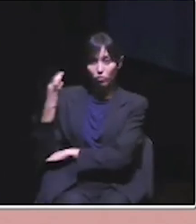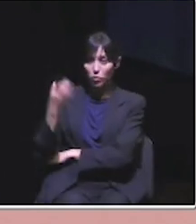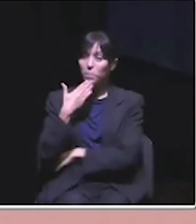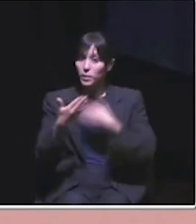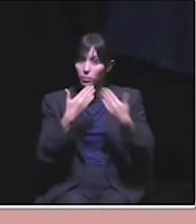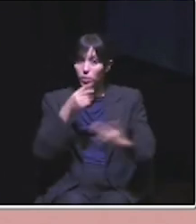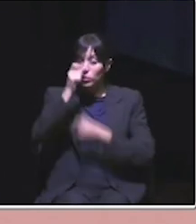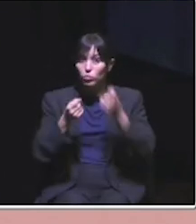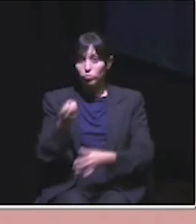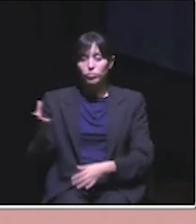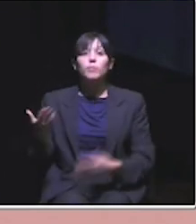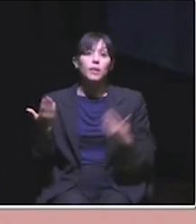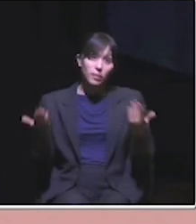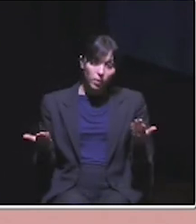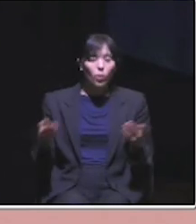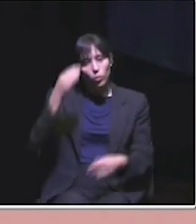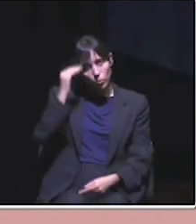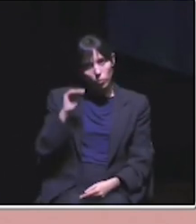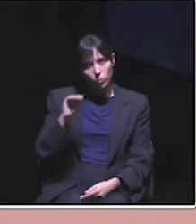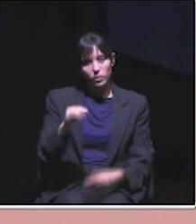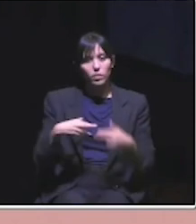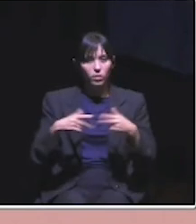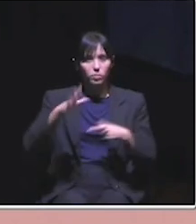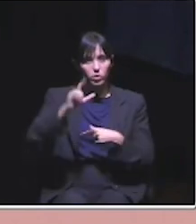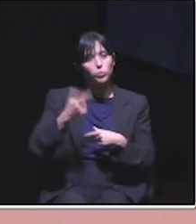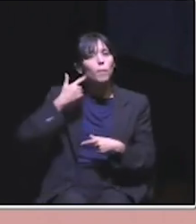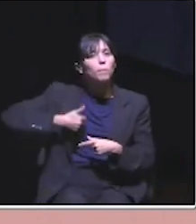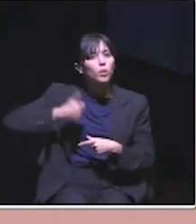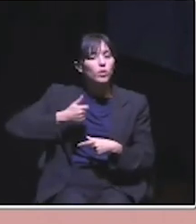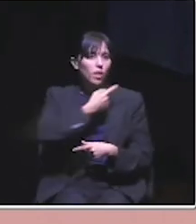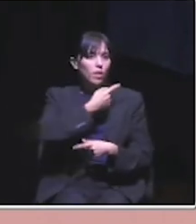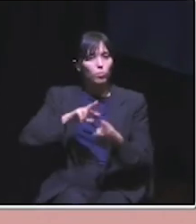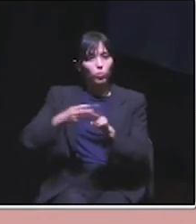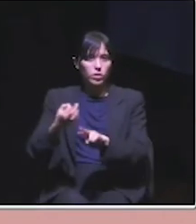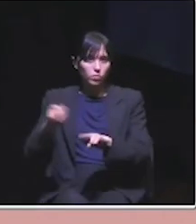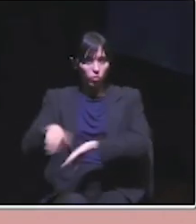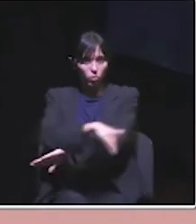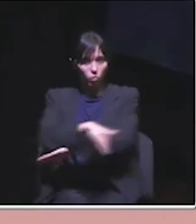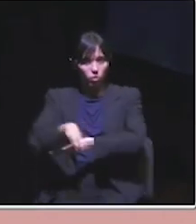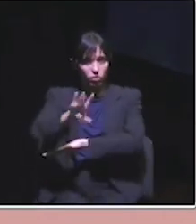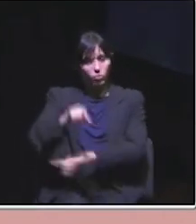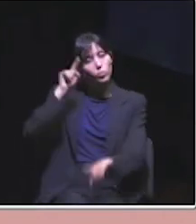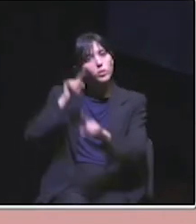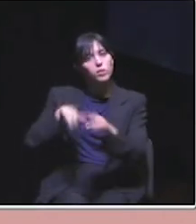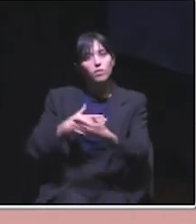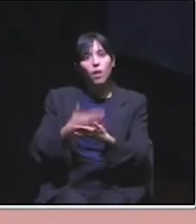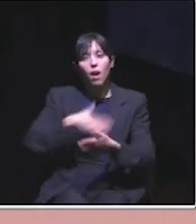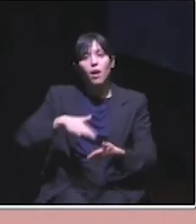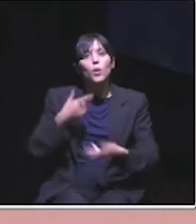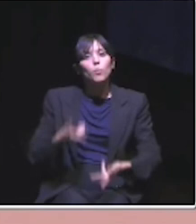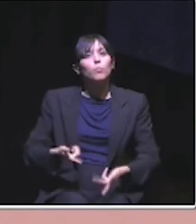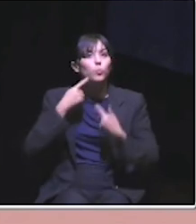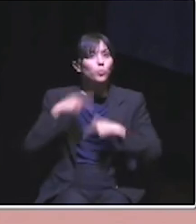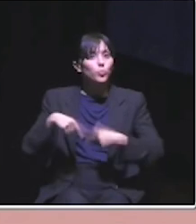municípios. Assim, queríamos recomendar à Câmara Municipal de Lisboa que dê prioridade a esta transformação das ruas de Lisboa para as tornarem vias públicas mais